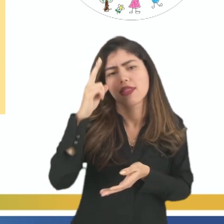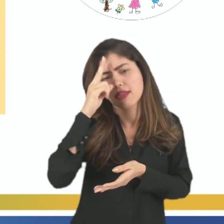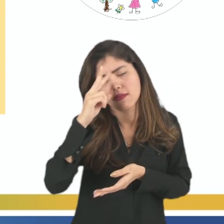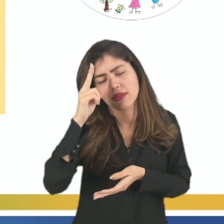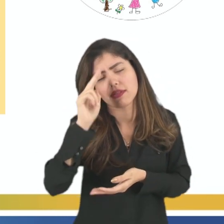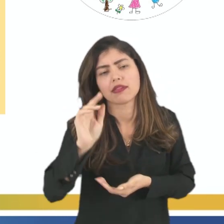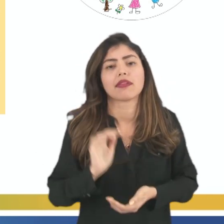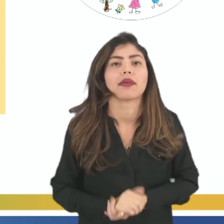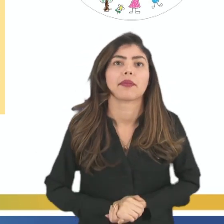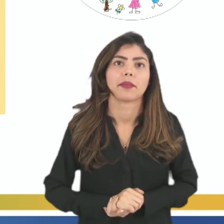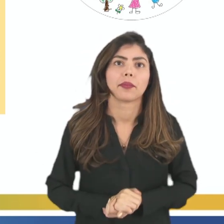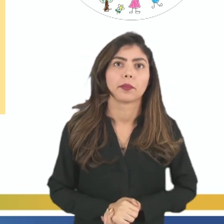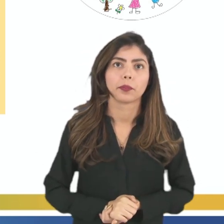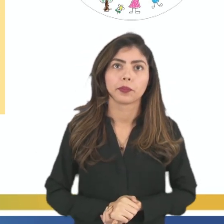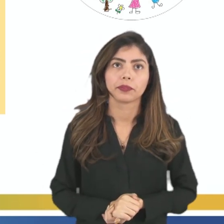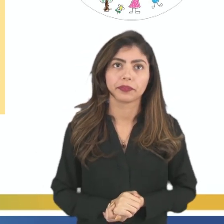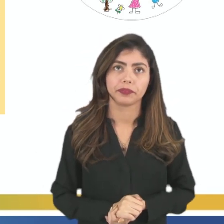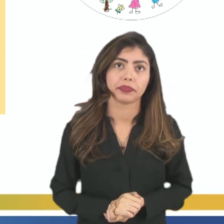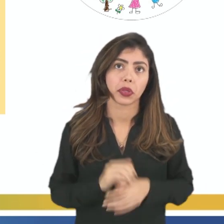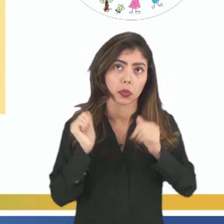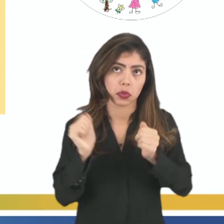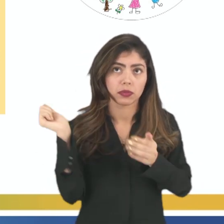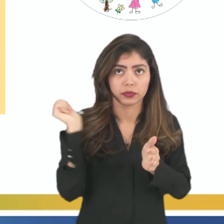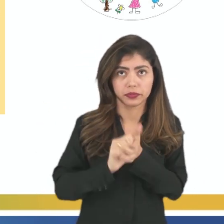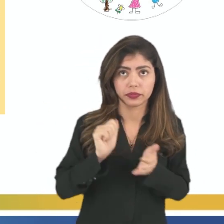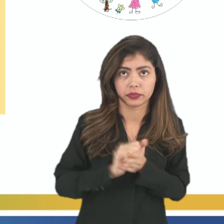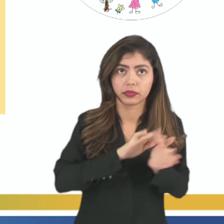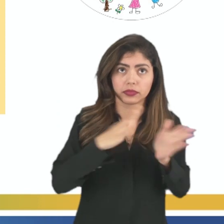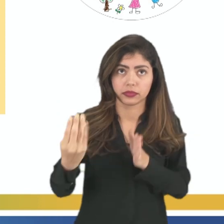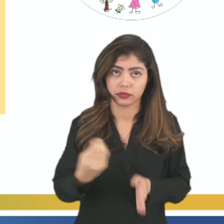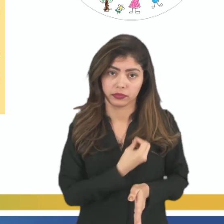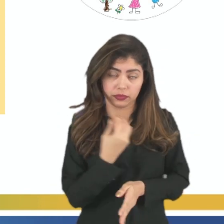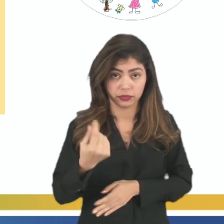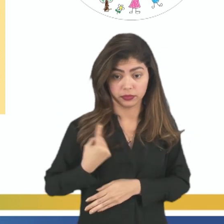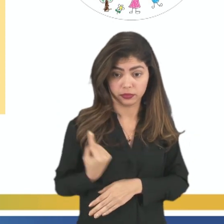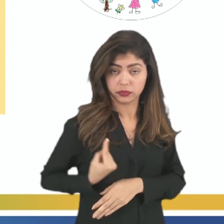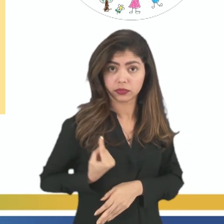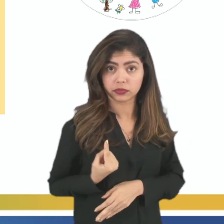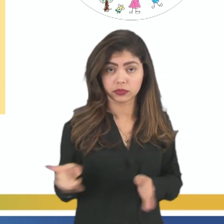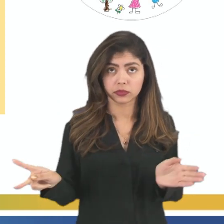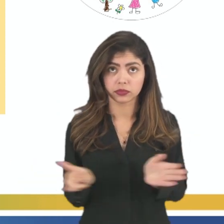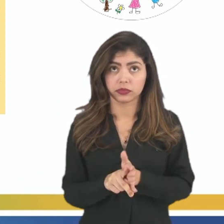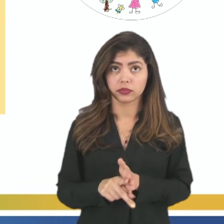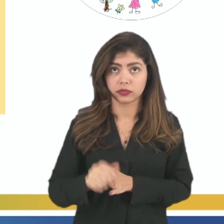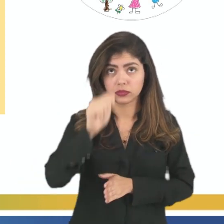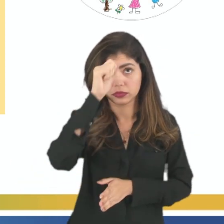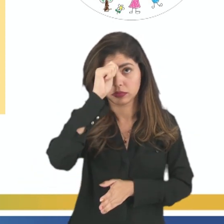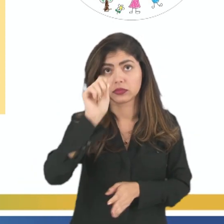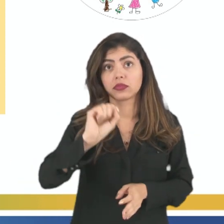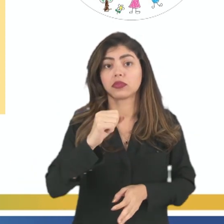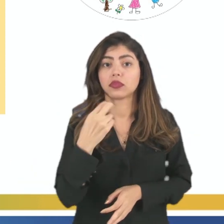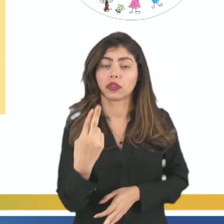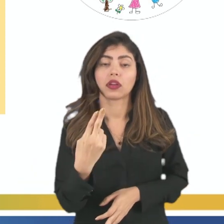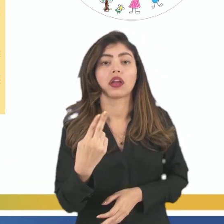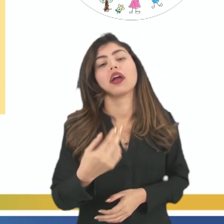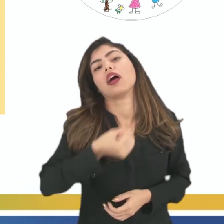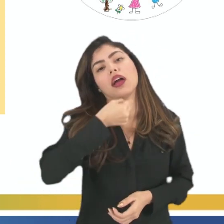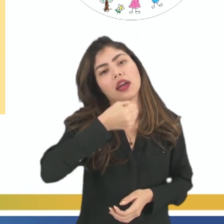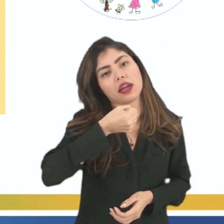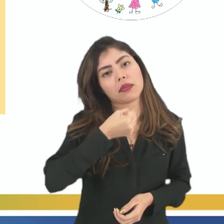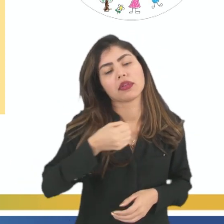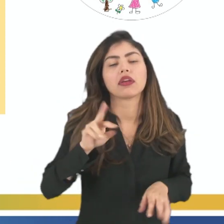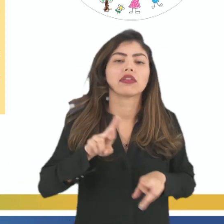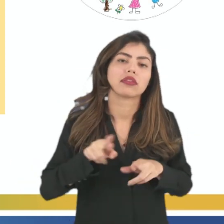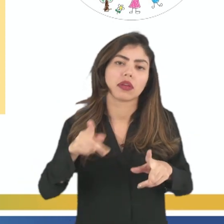faz a sua memória literária. Podem ser escritas a partir de uma vivência pessoal ou com base no depoimento de